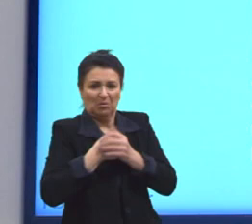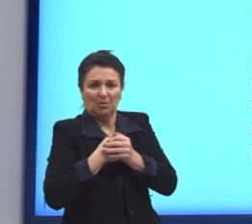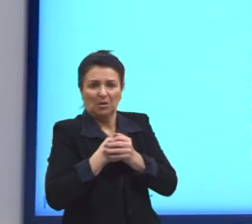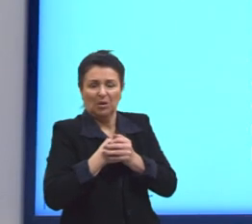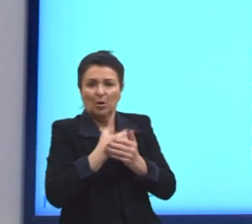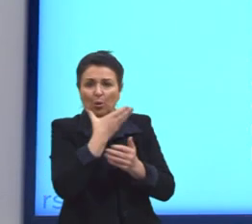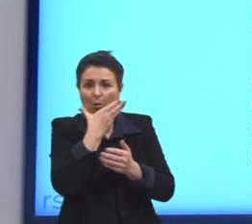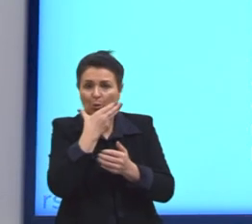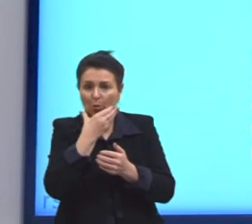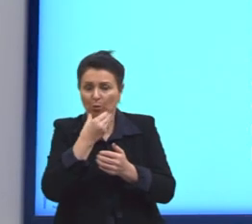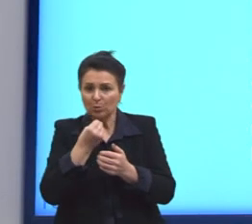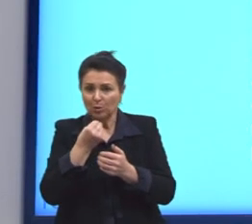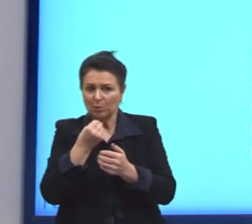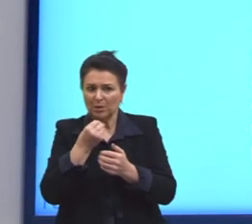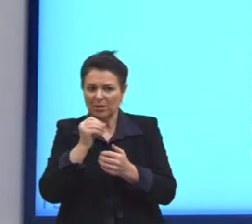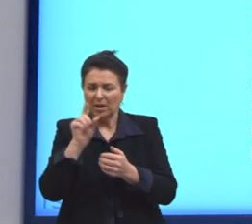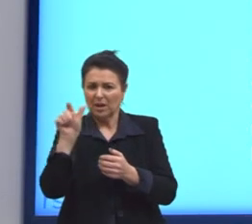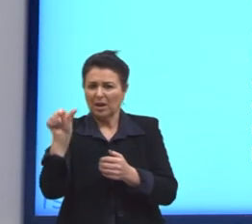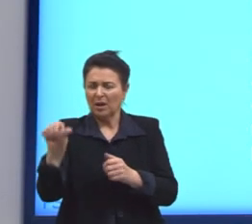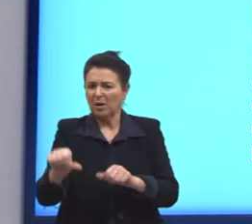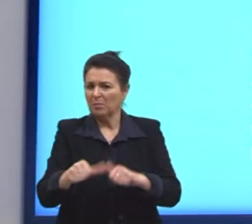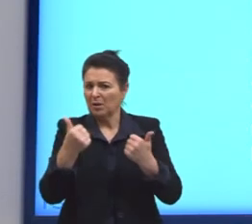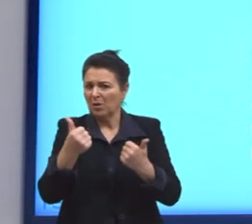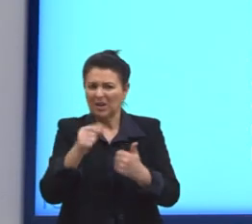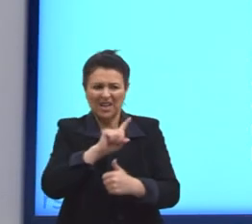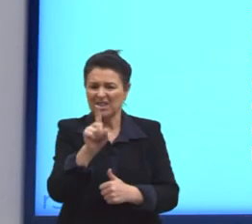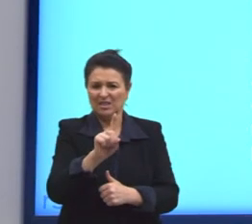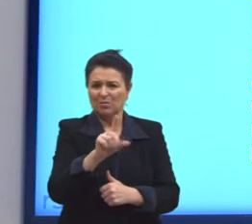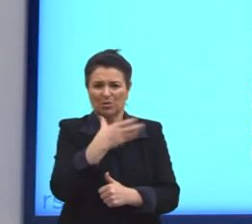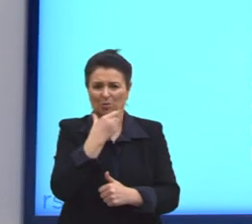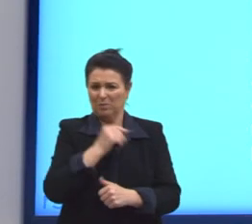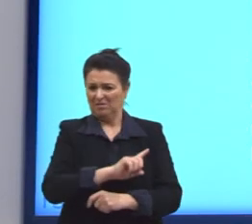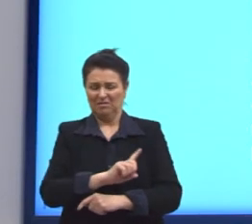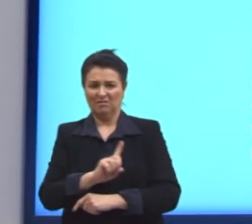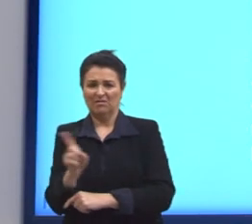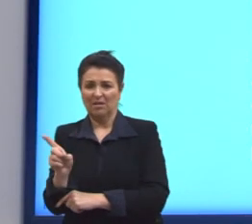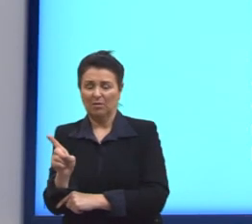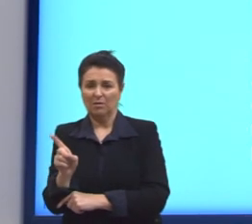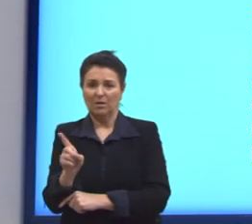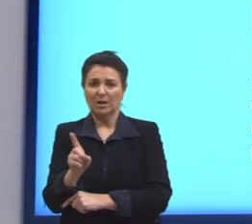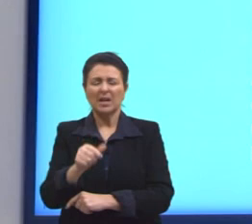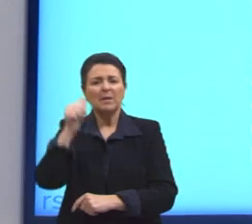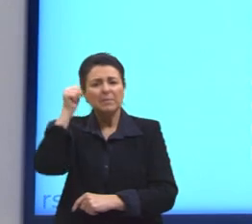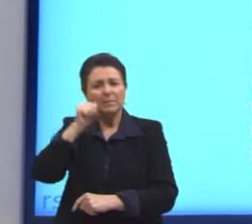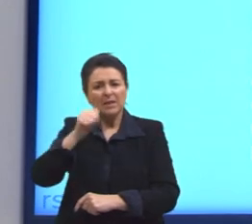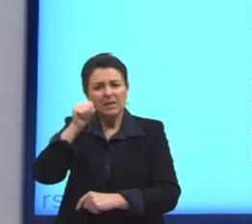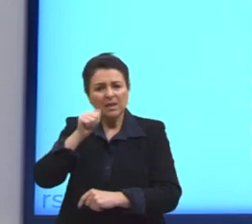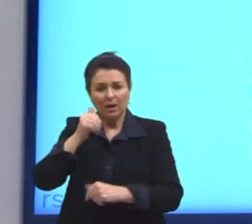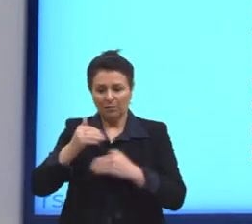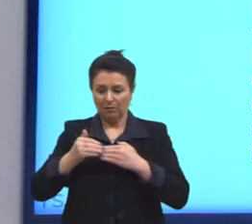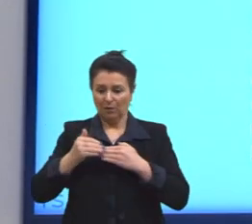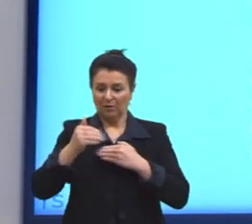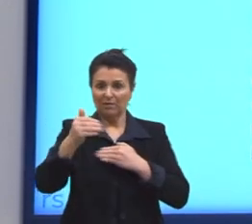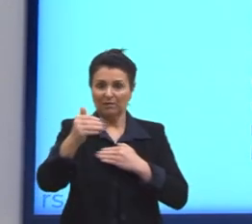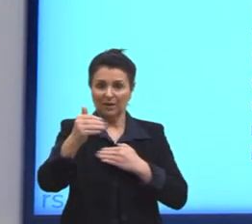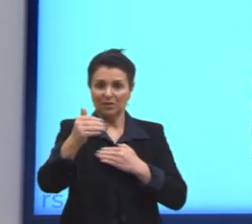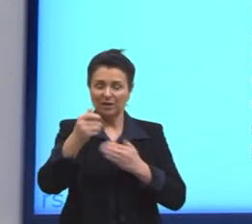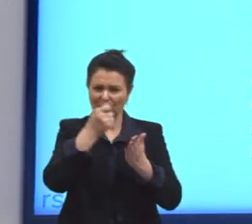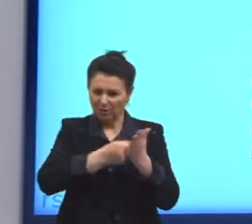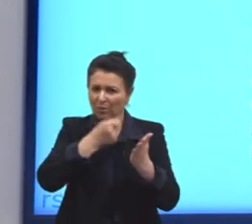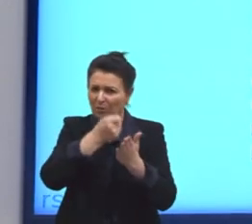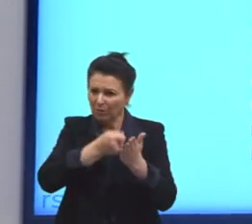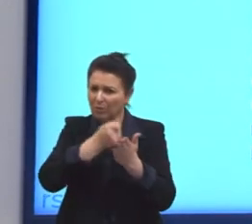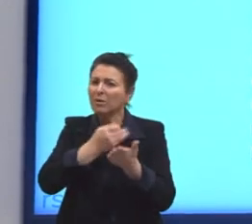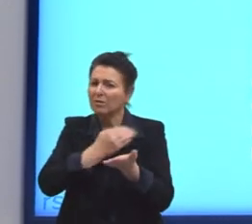homens são, ou melhor, esses não são homens, não. E as minas vão tomando a frente e a luta vai tomando